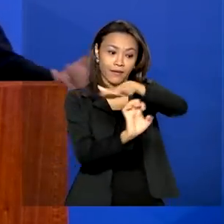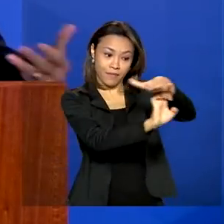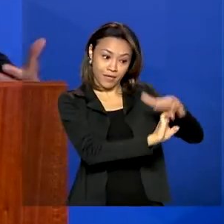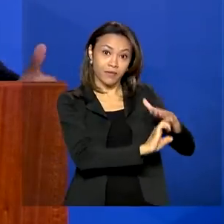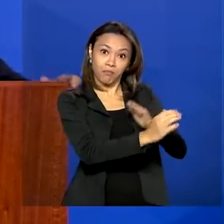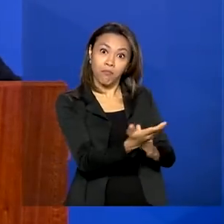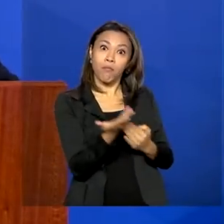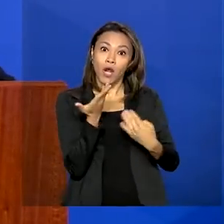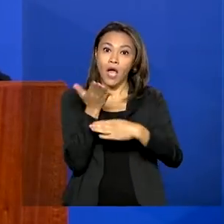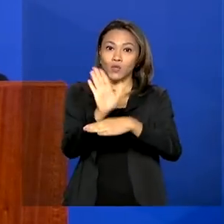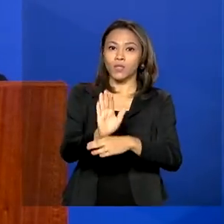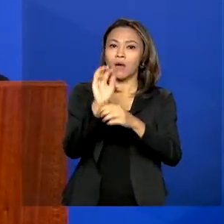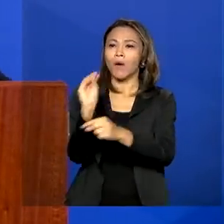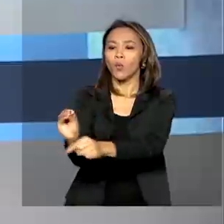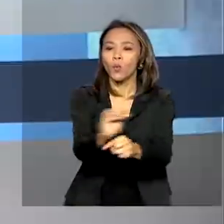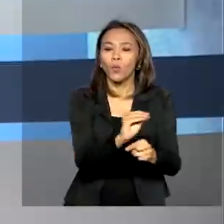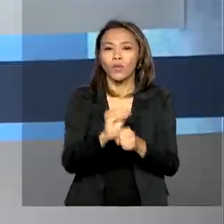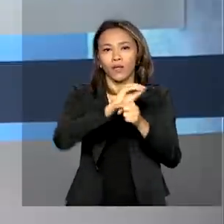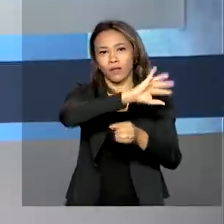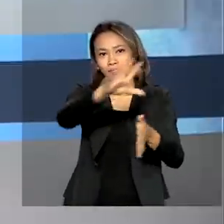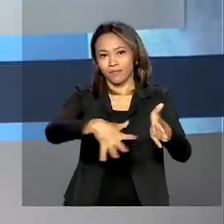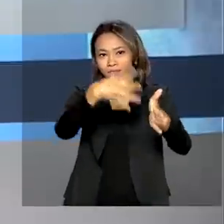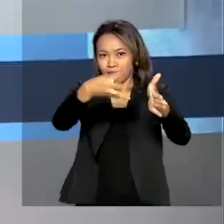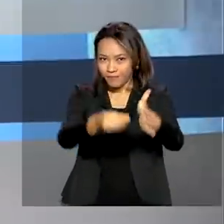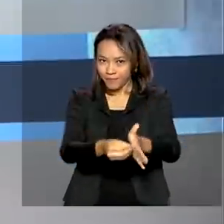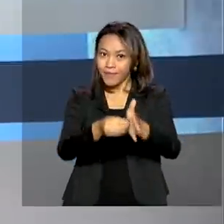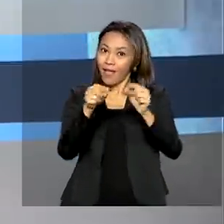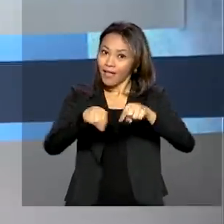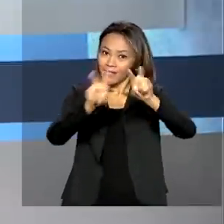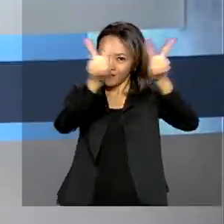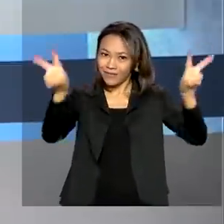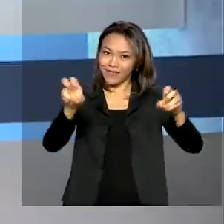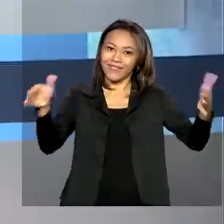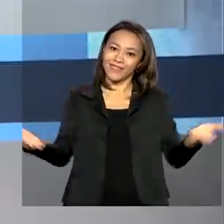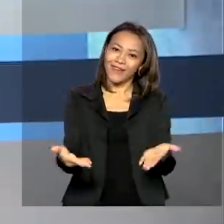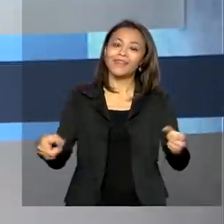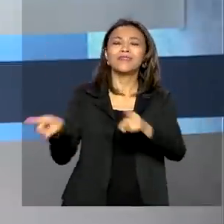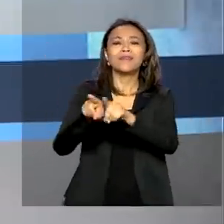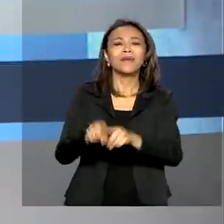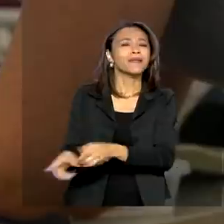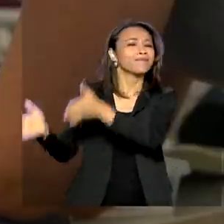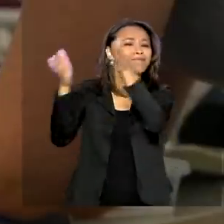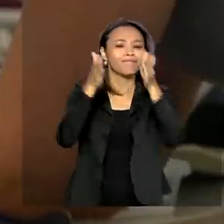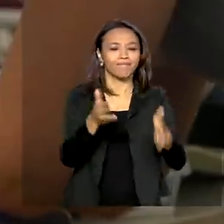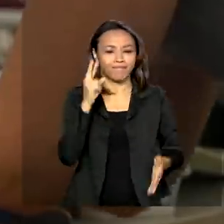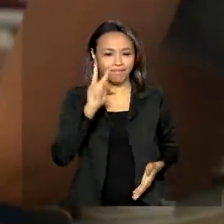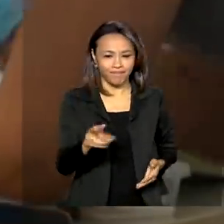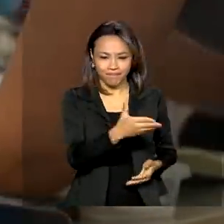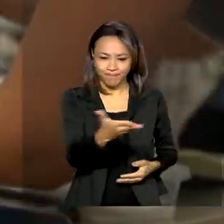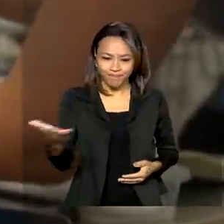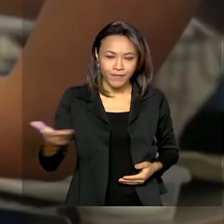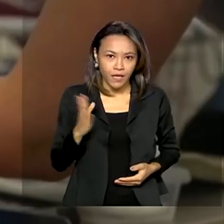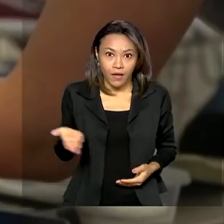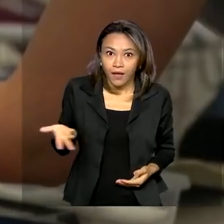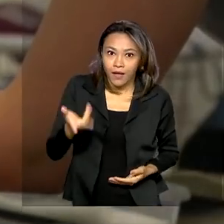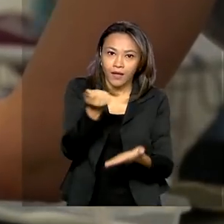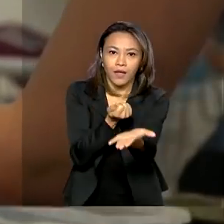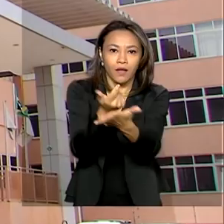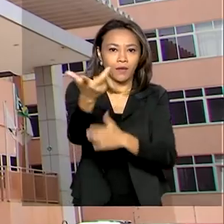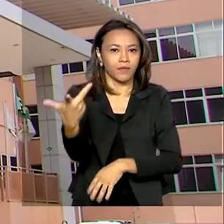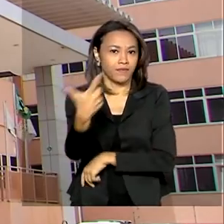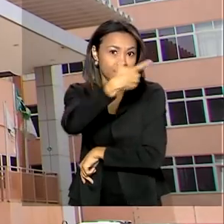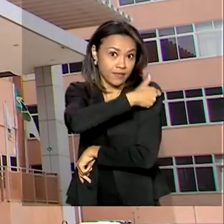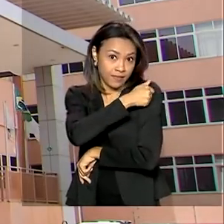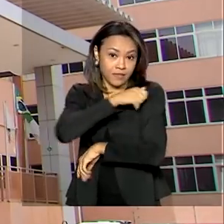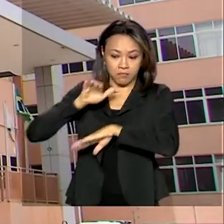preservação da floresta amazônica. Esse é um dos destaques de hoje e você vai ver também. Agilidade na compra de vacinas.